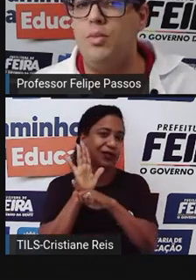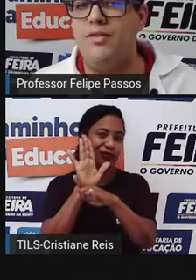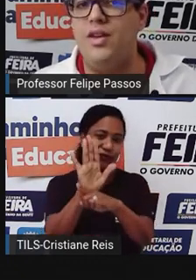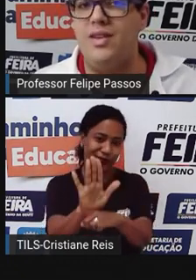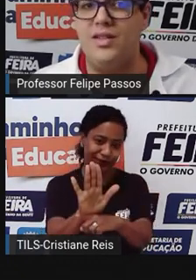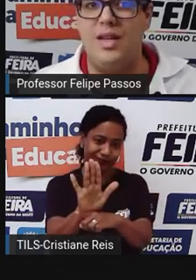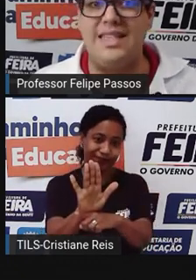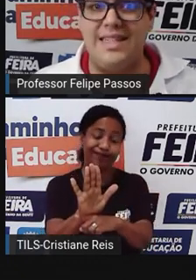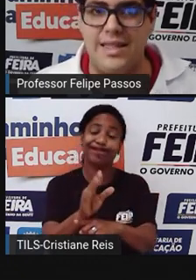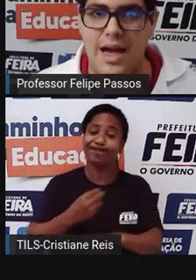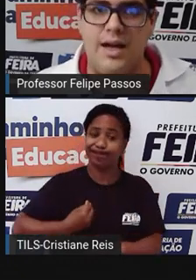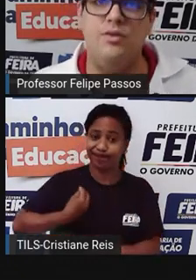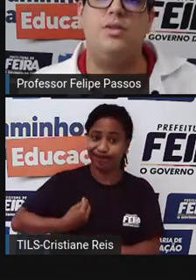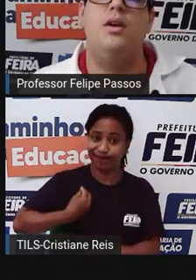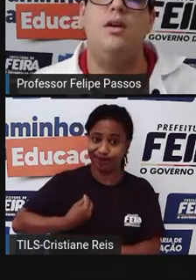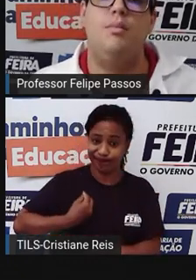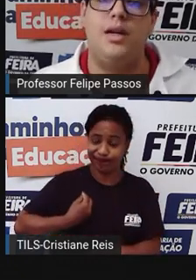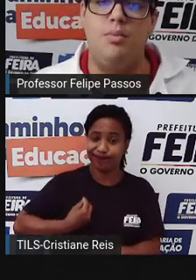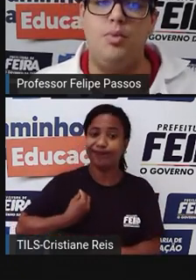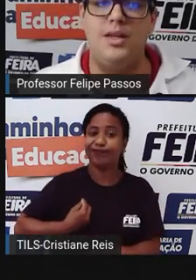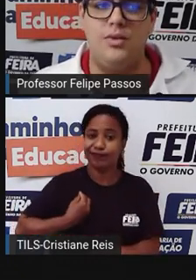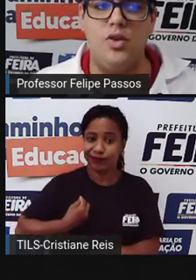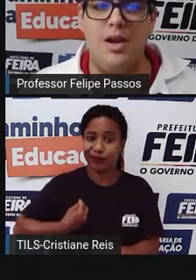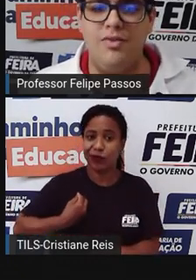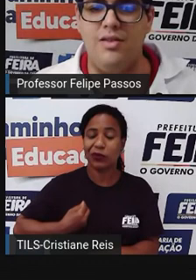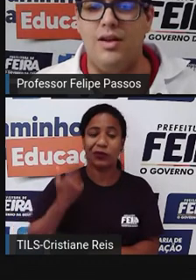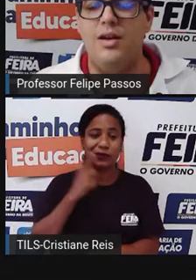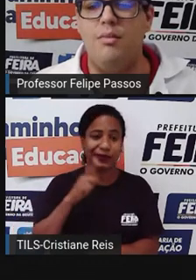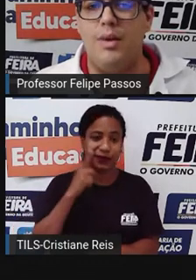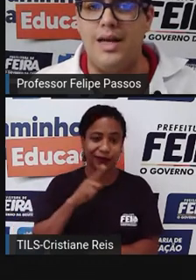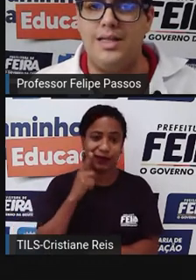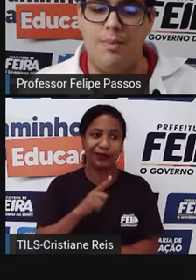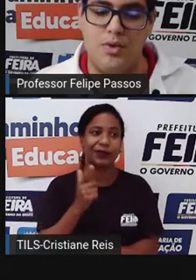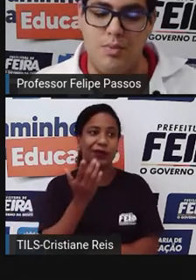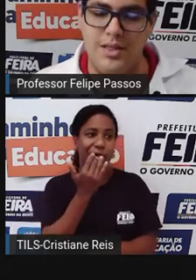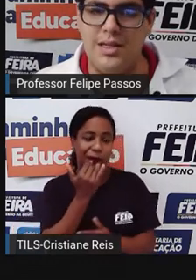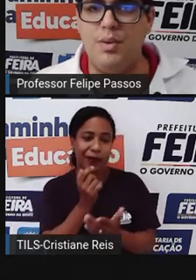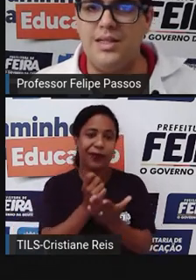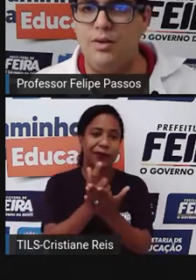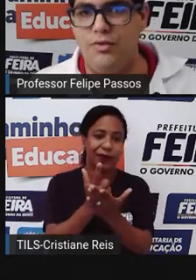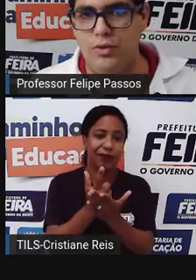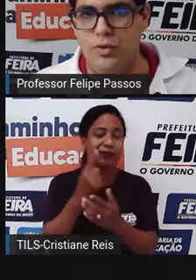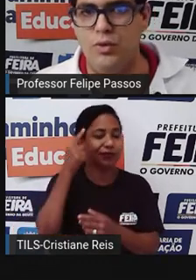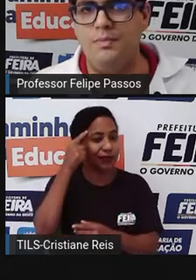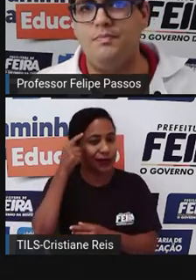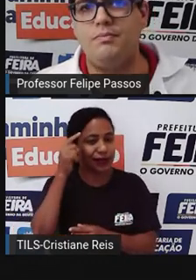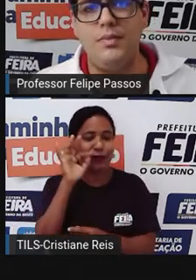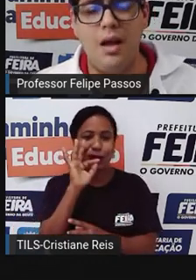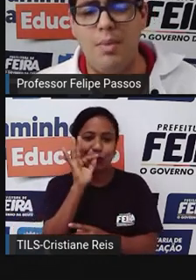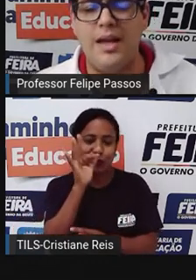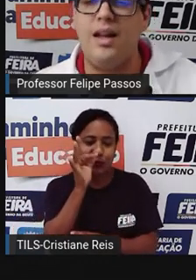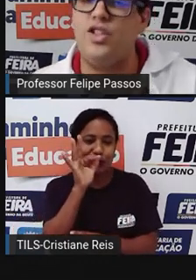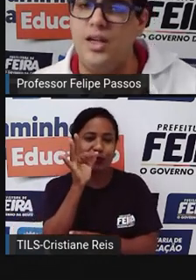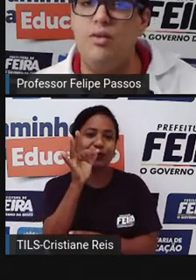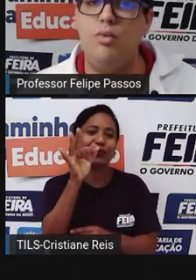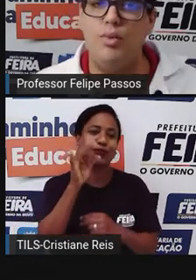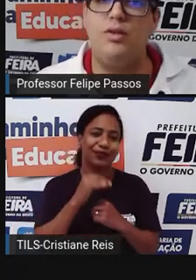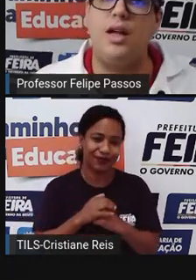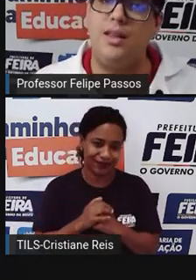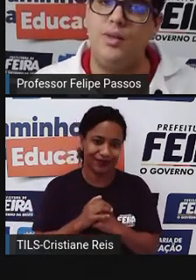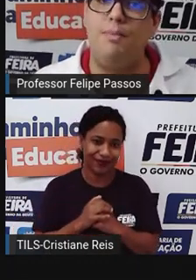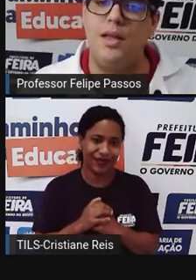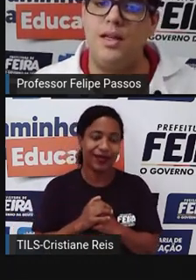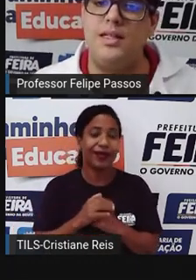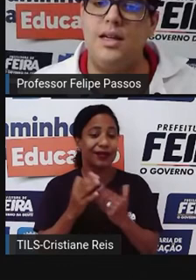população sobreviva. Eles são necessários para que a população sobreviva. Mas a pessoa precisa pensar no futuro para que ela chegue a um